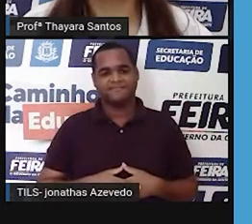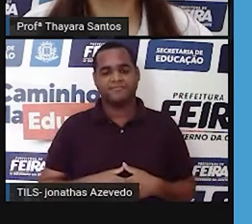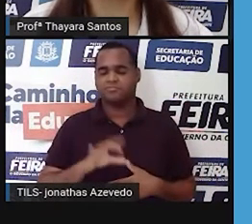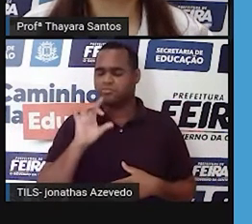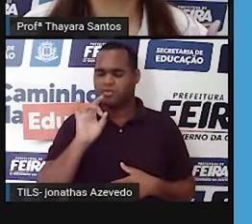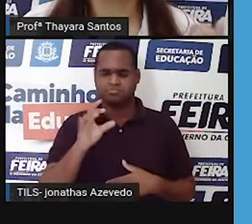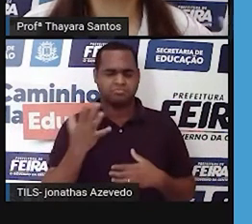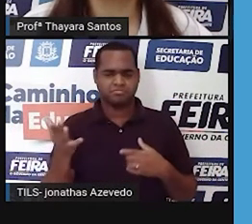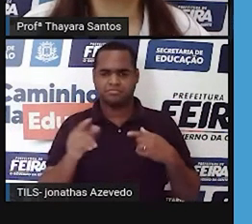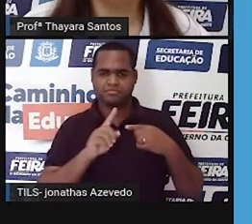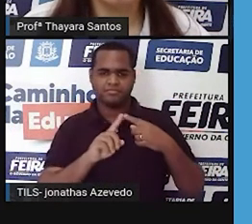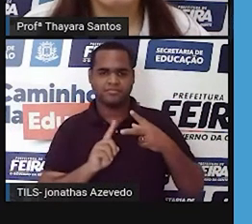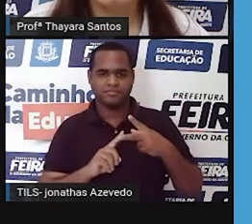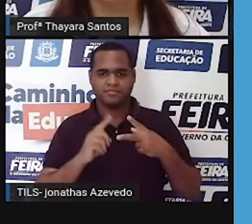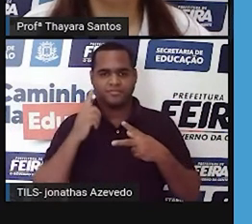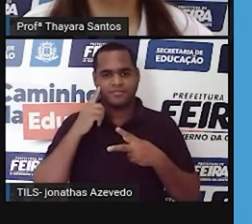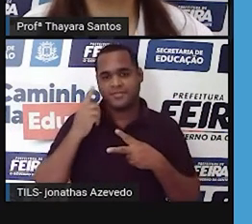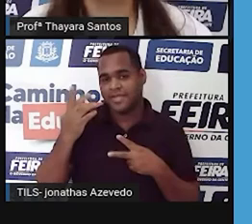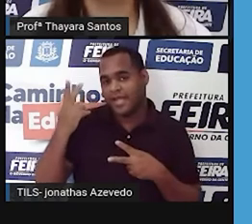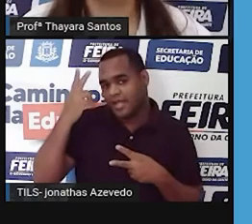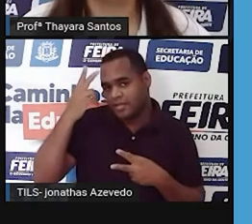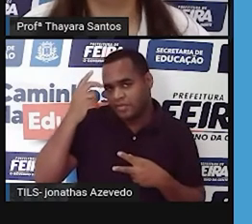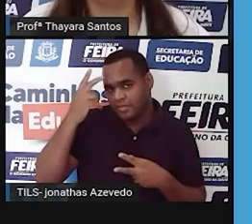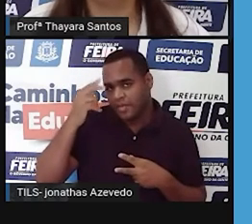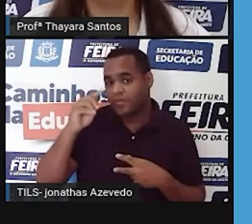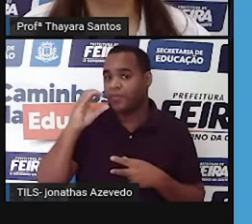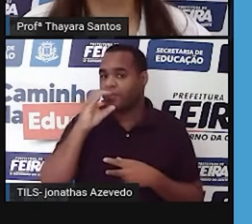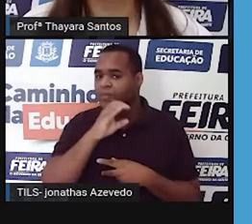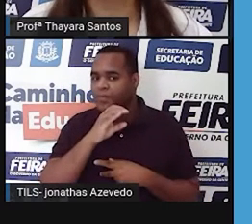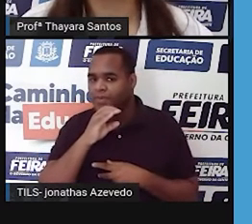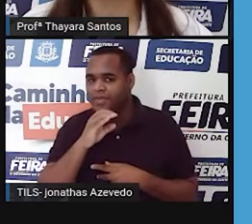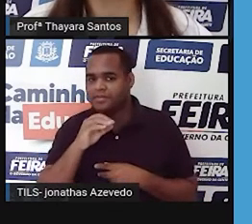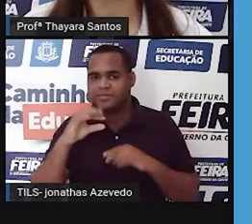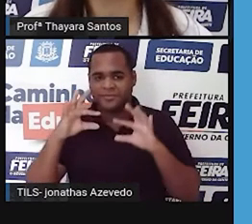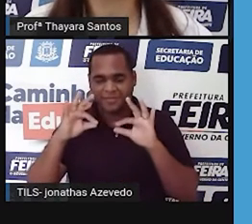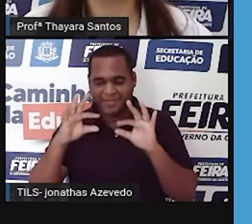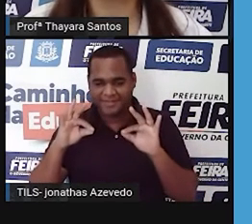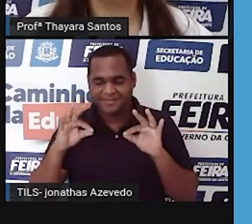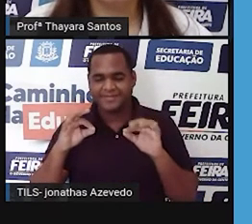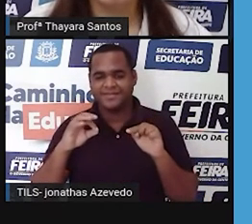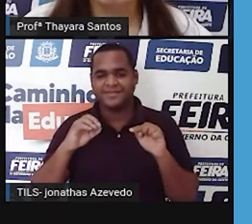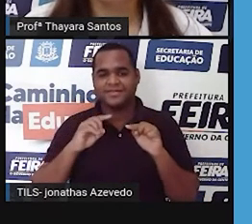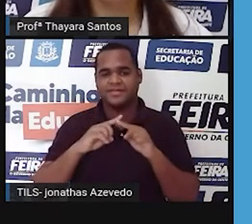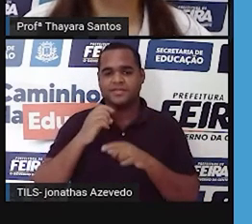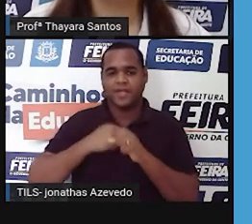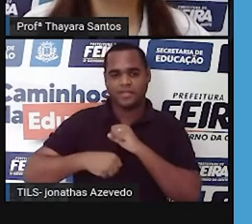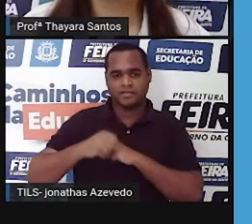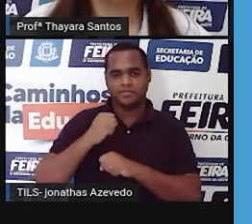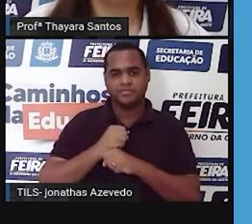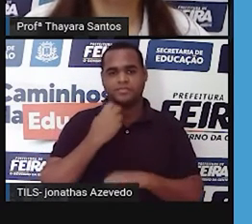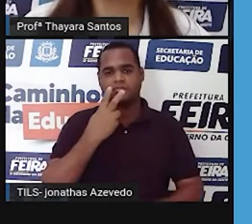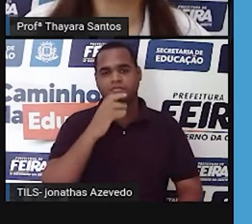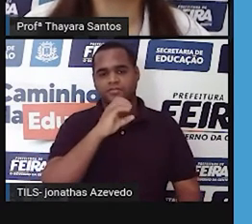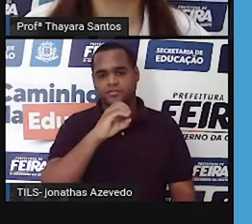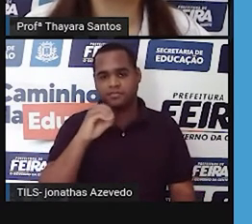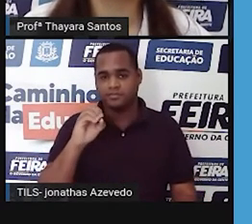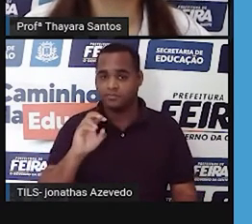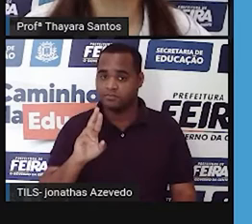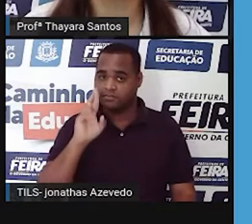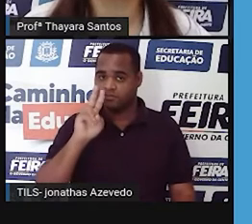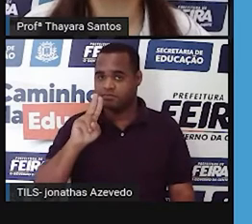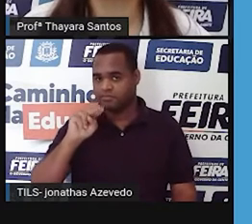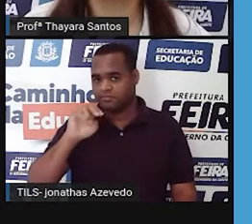isso. Ele tem um clima tropical, que é aquele que é quente e úmido, e nos anos 2000, ele recebeu, pela